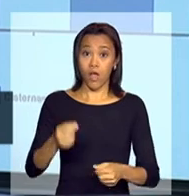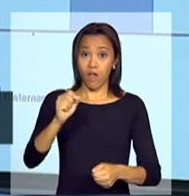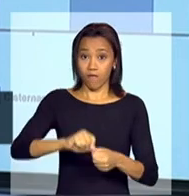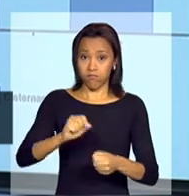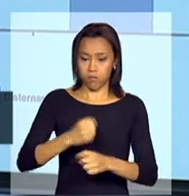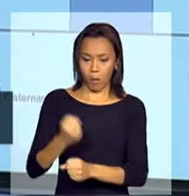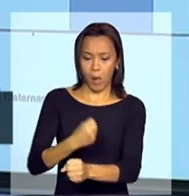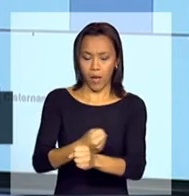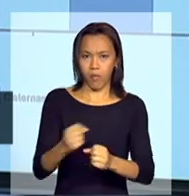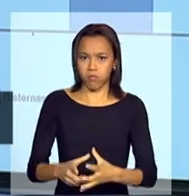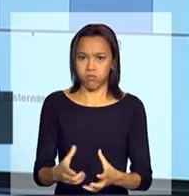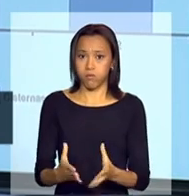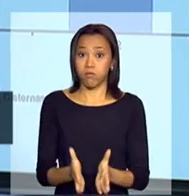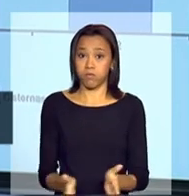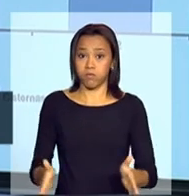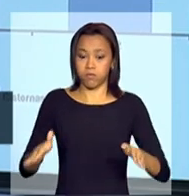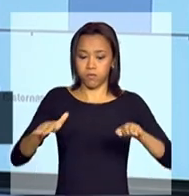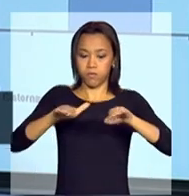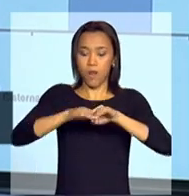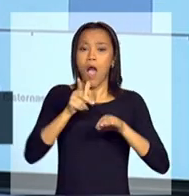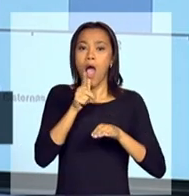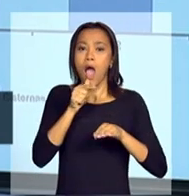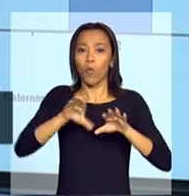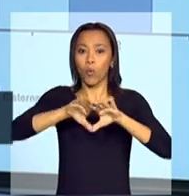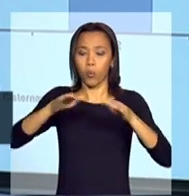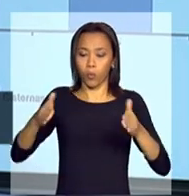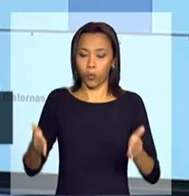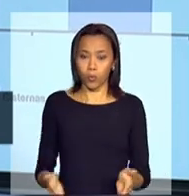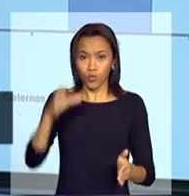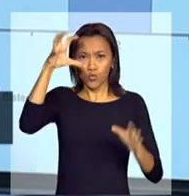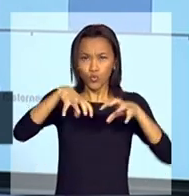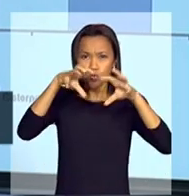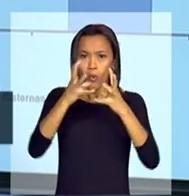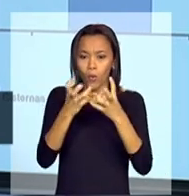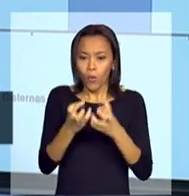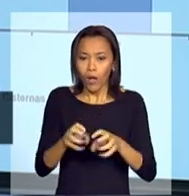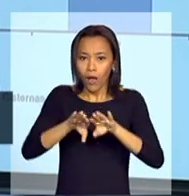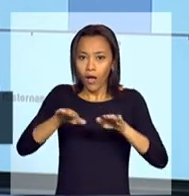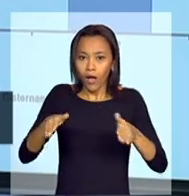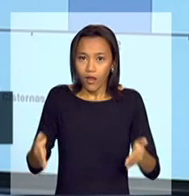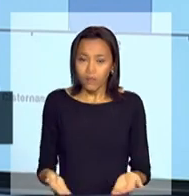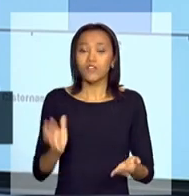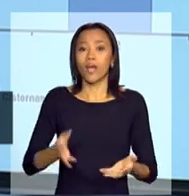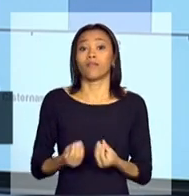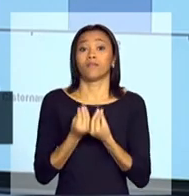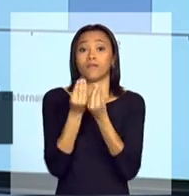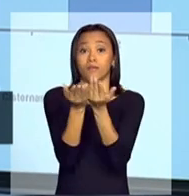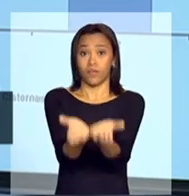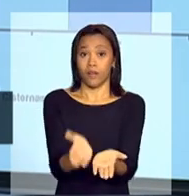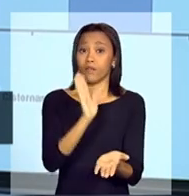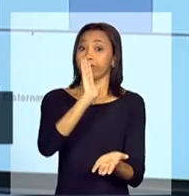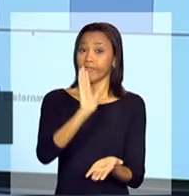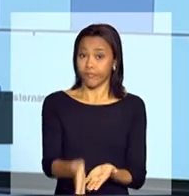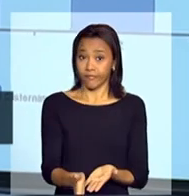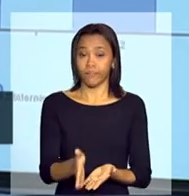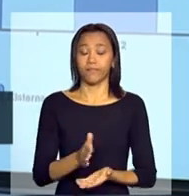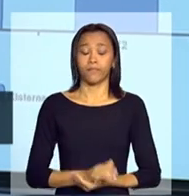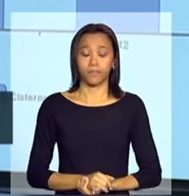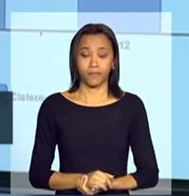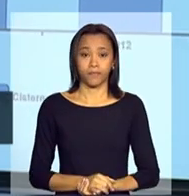Nós, pegando só janeiro e fevereiro, nós já fizemos 28 mil, já entregamos, isso aqui é cisterna entregue, entregue,